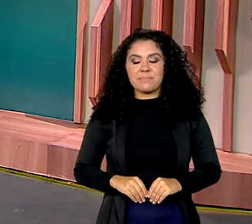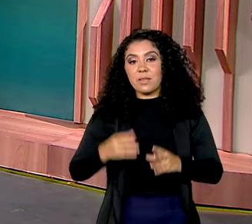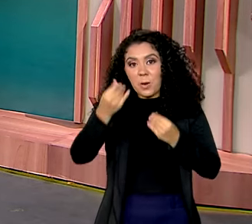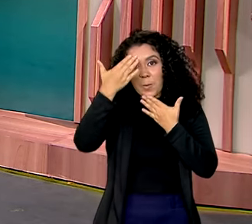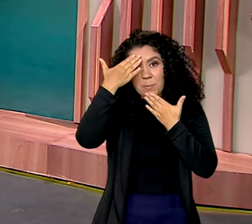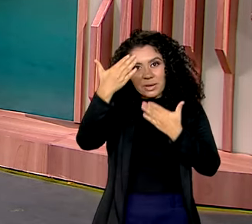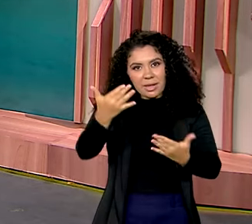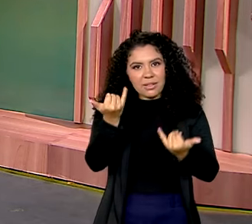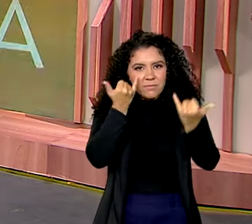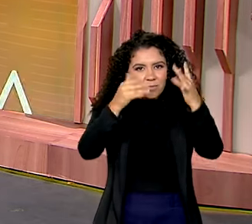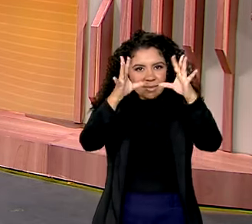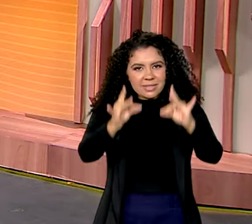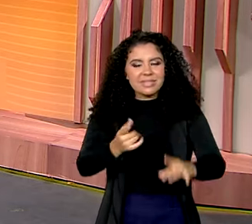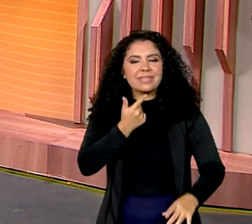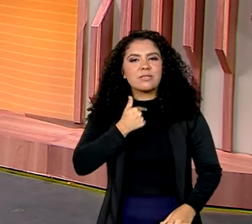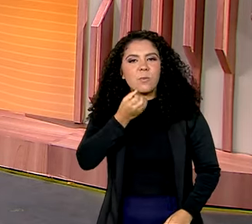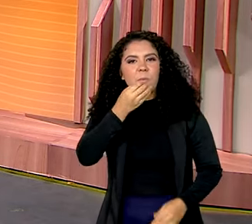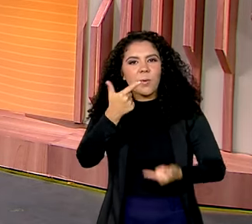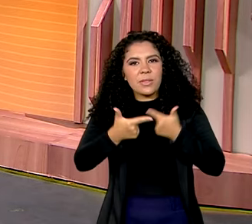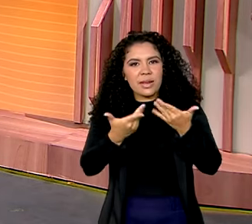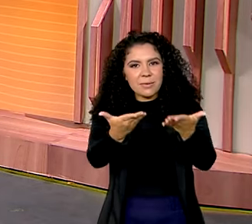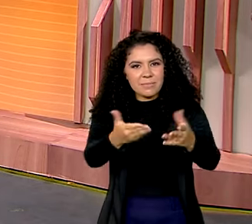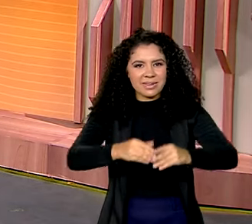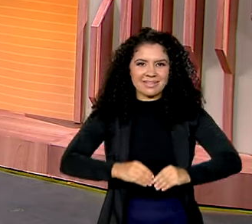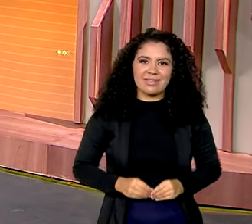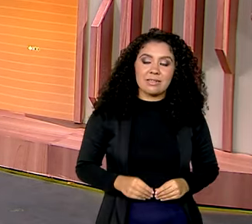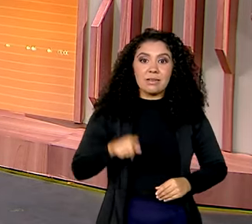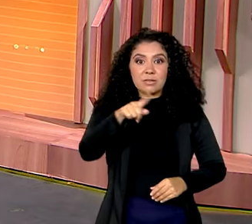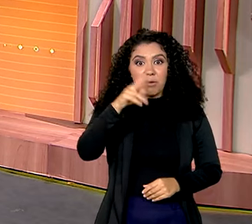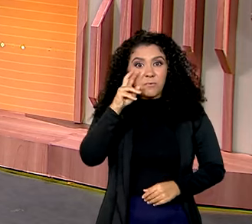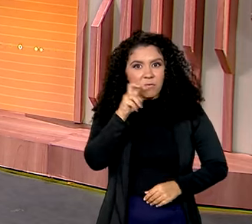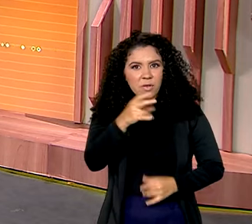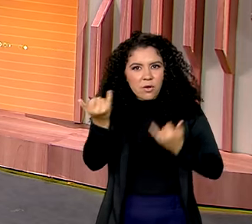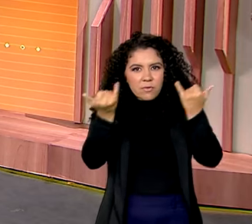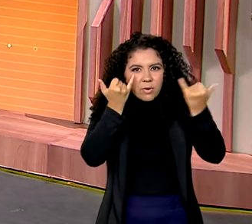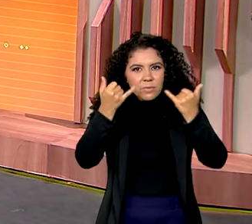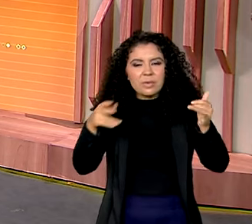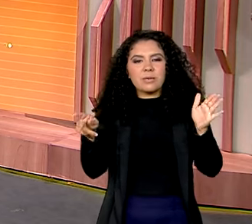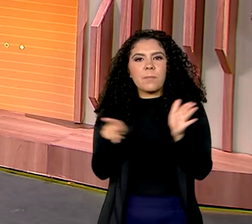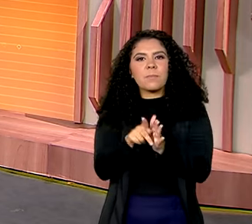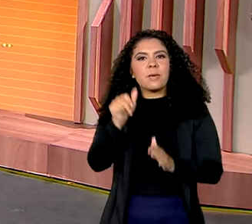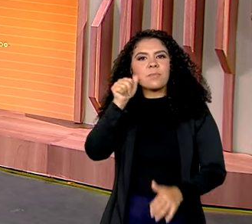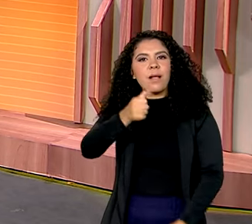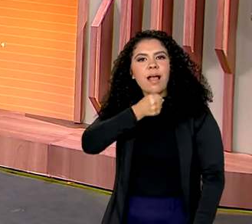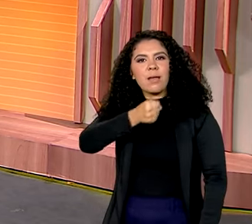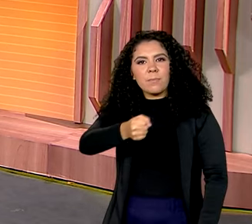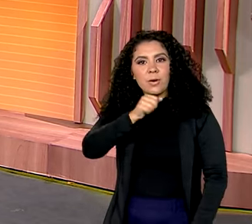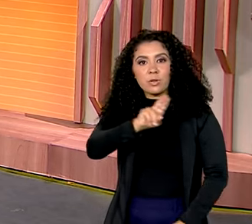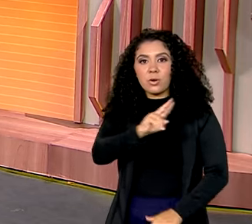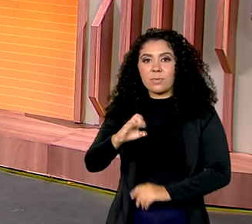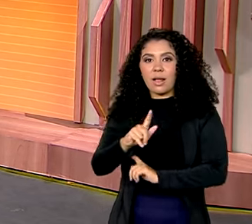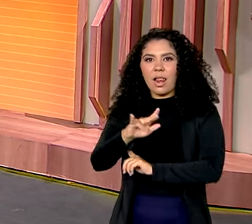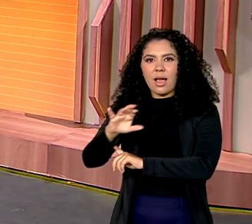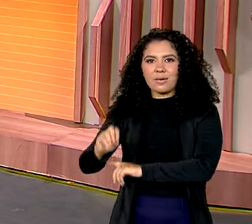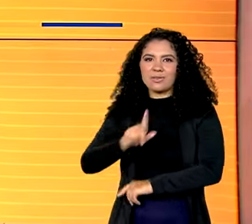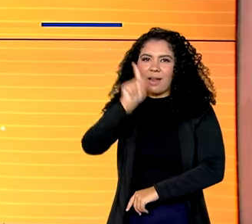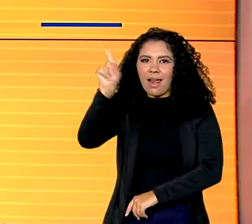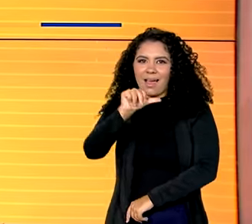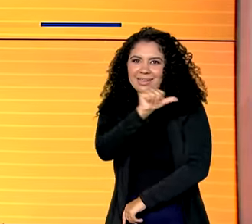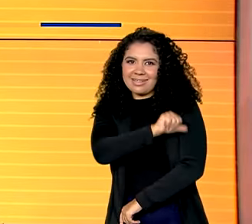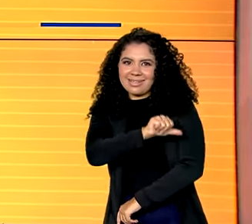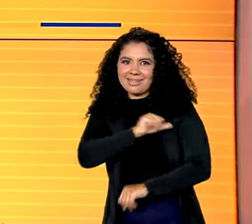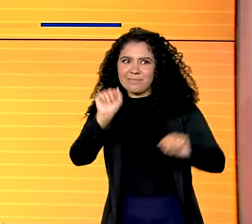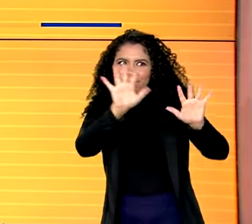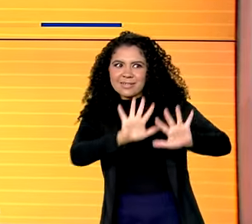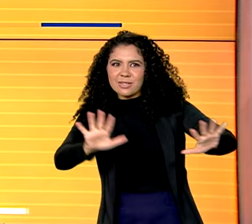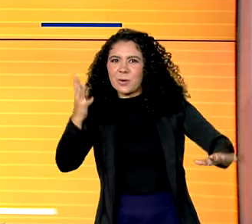Cláudia, bom trabalho para você. Você ouviu aí as informações de Cláudia Boiunga, direto do Rio de Janeiro, cenário lindo, né? E